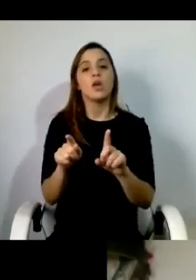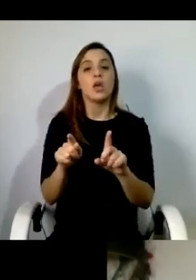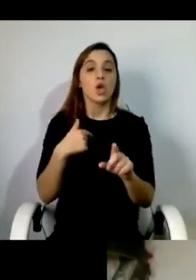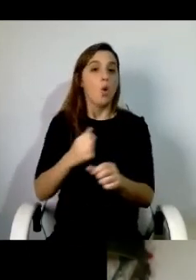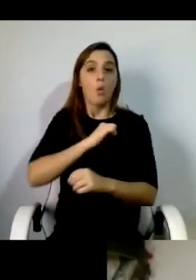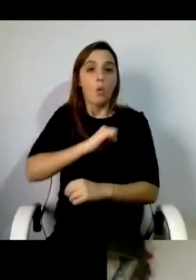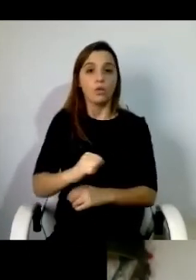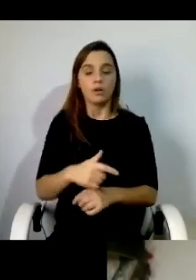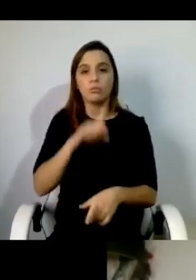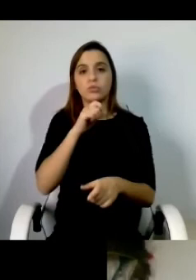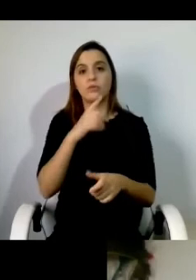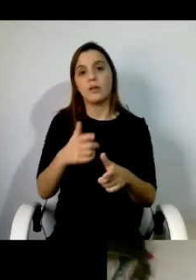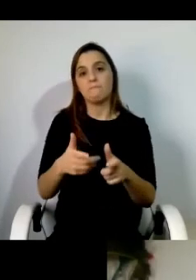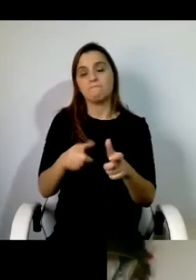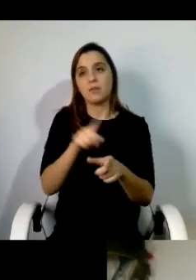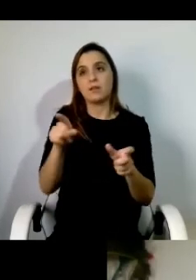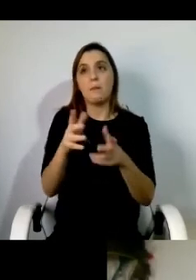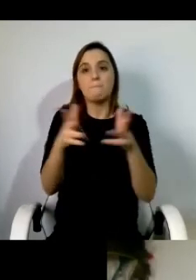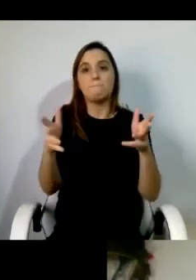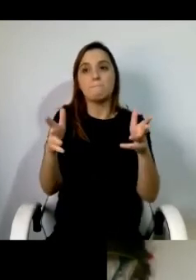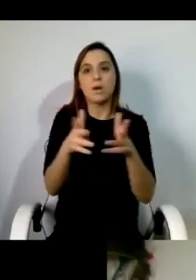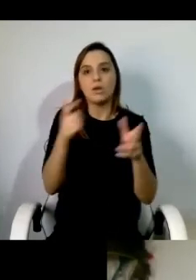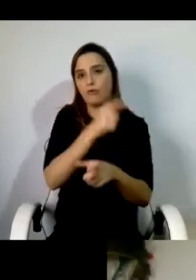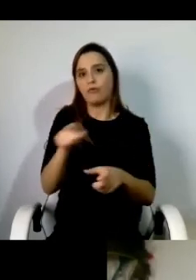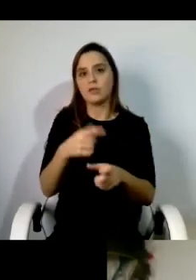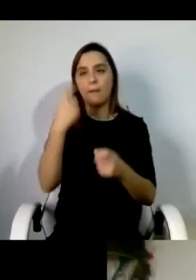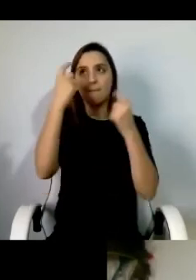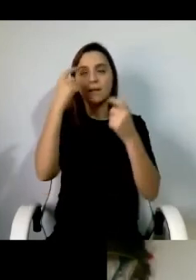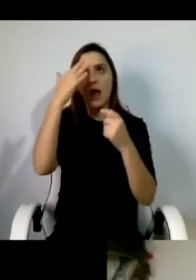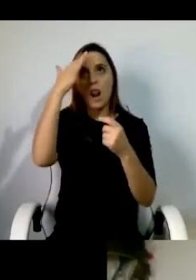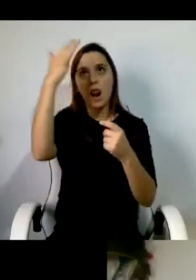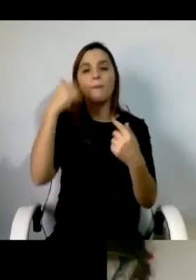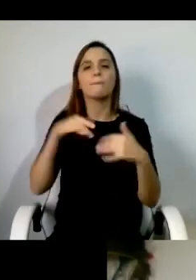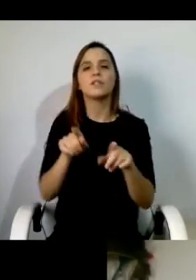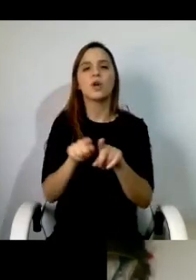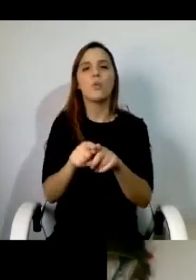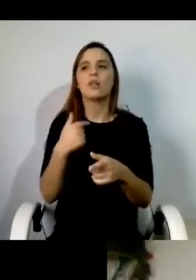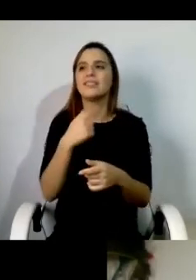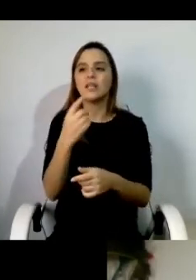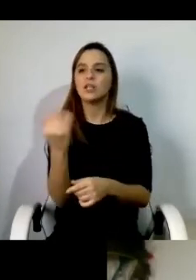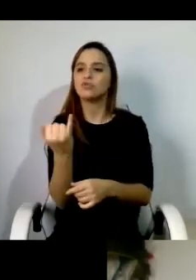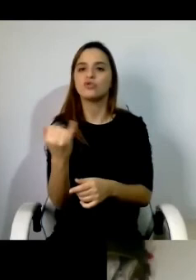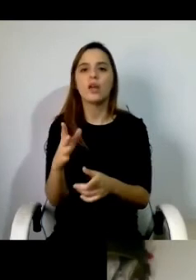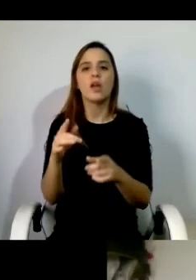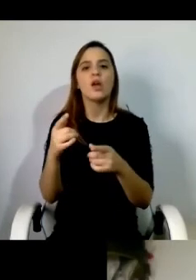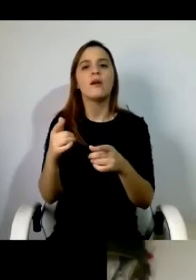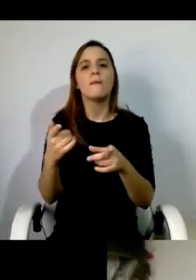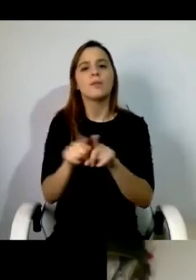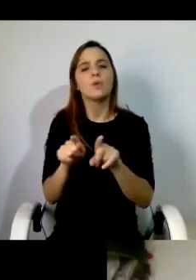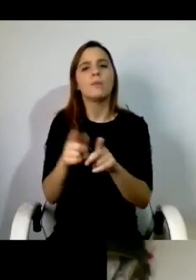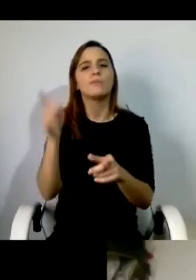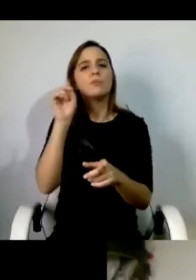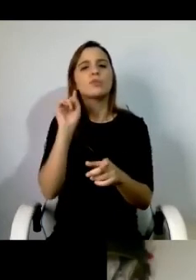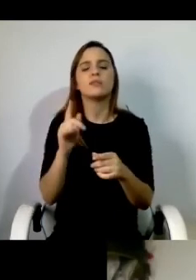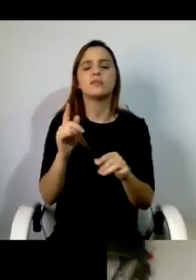está a vir de um braço mas isso não quer dizer que eu dispense a importância das organizações porque elas são extremamente importantes